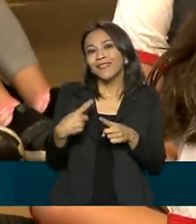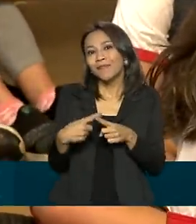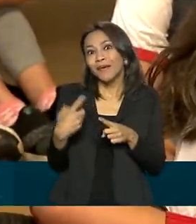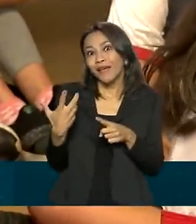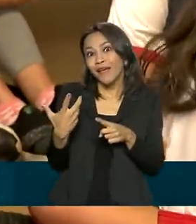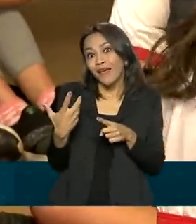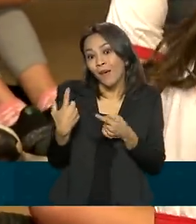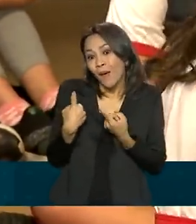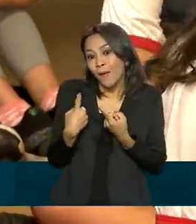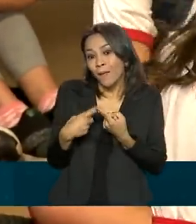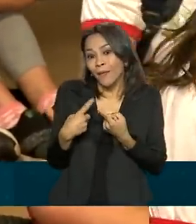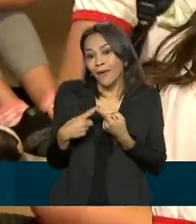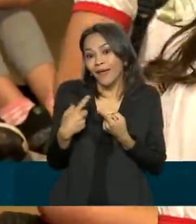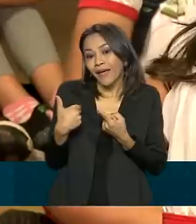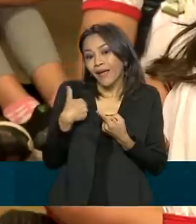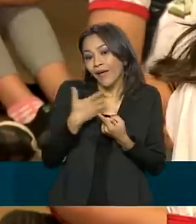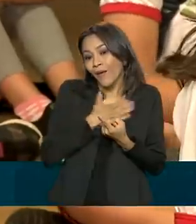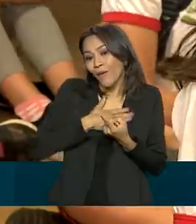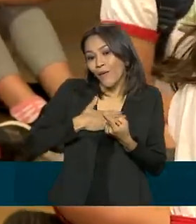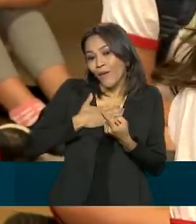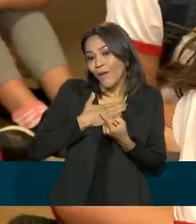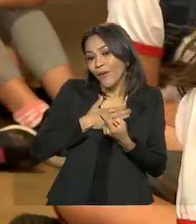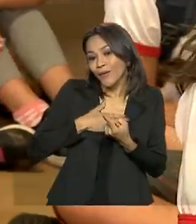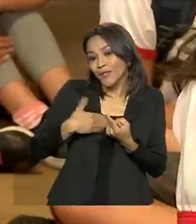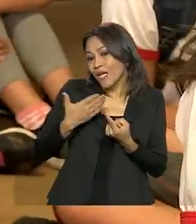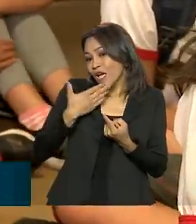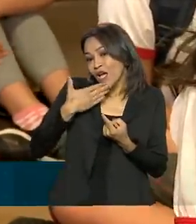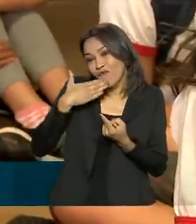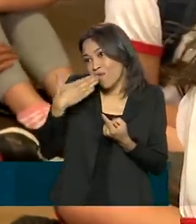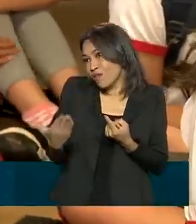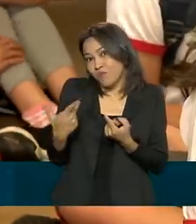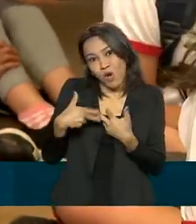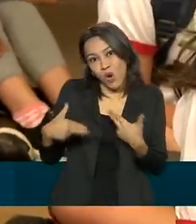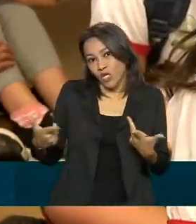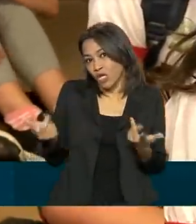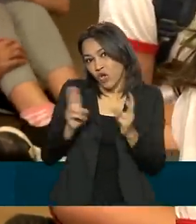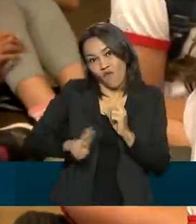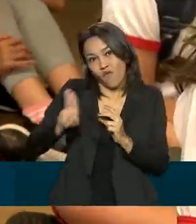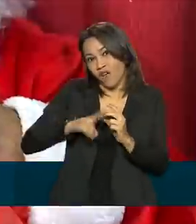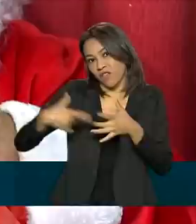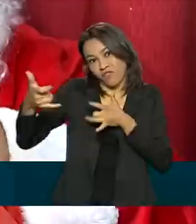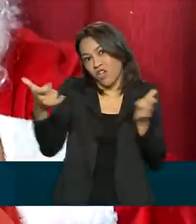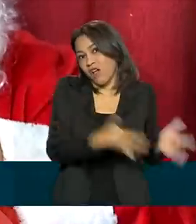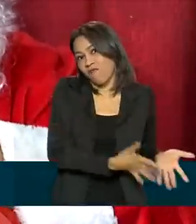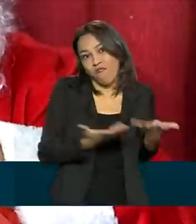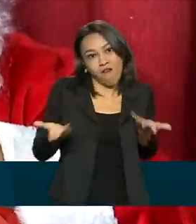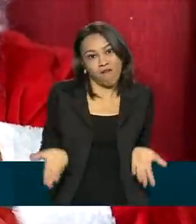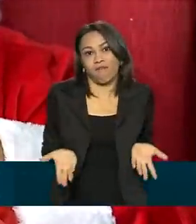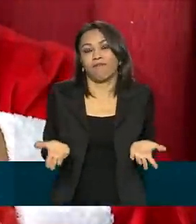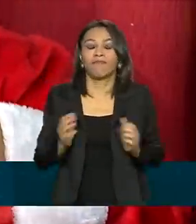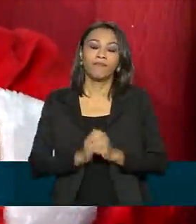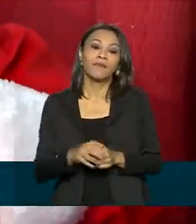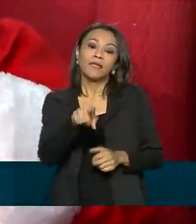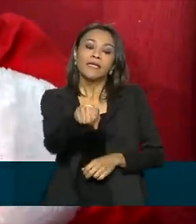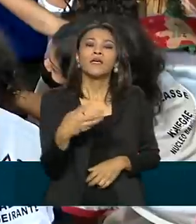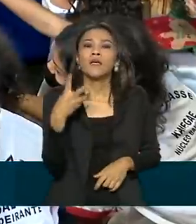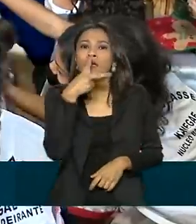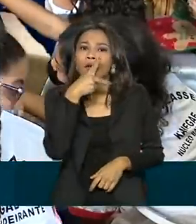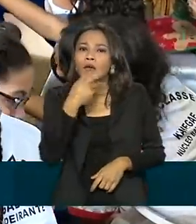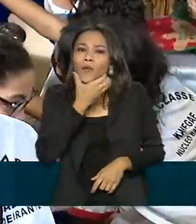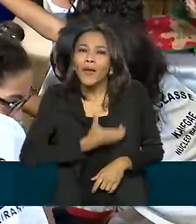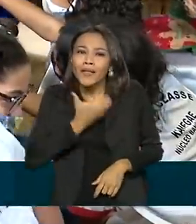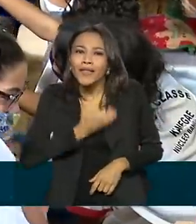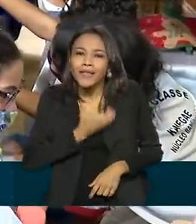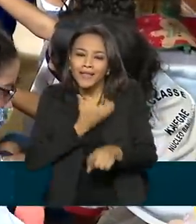porque eu gosto. Eu não vou pedir uma coisa que eu não vou usar e vou jogar fora e deixar de lado. E para o Papai Noel, ficam as